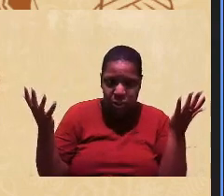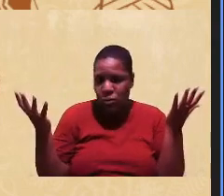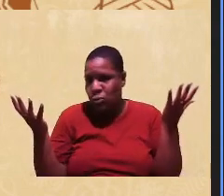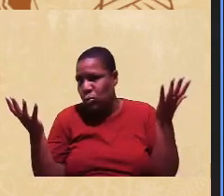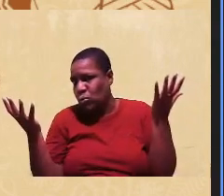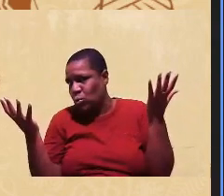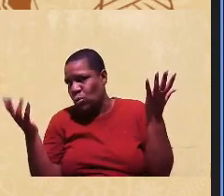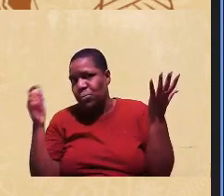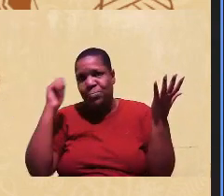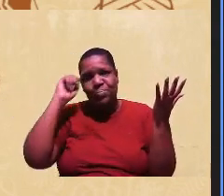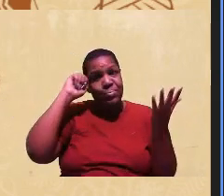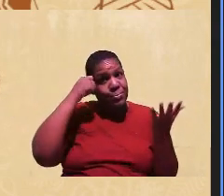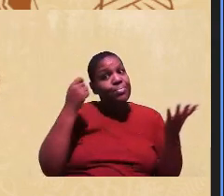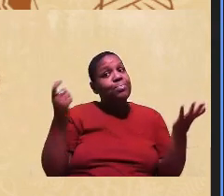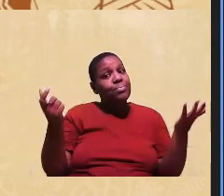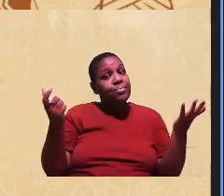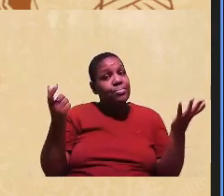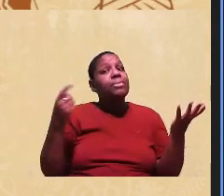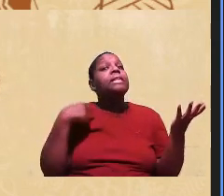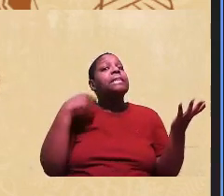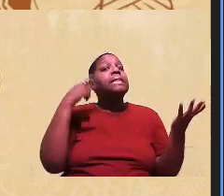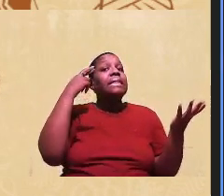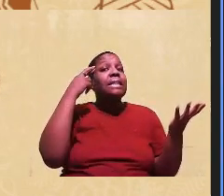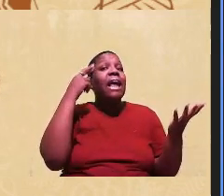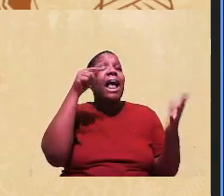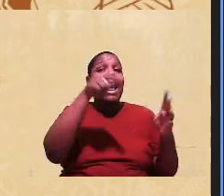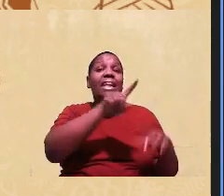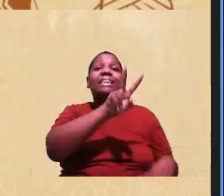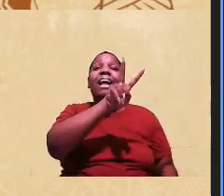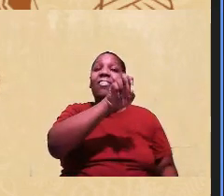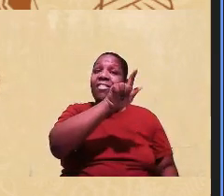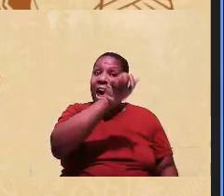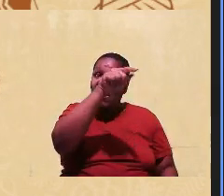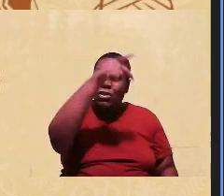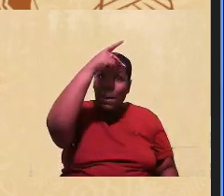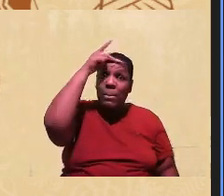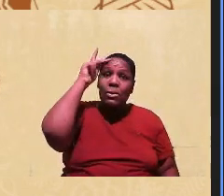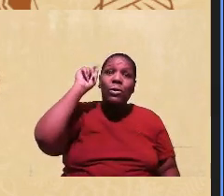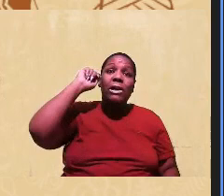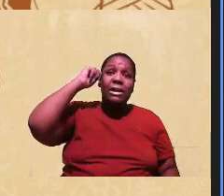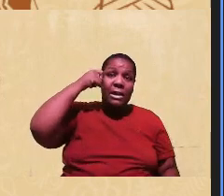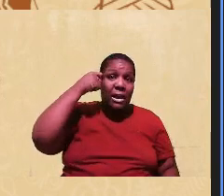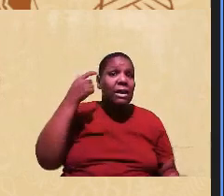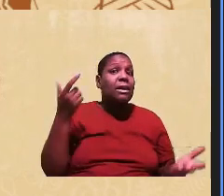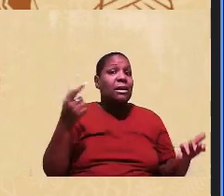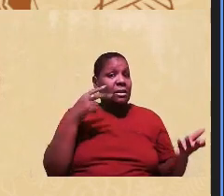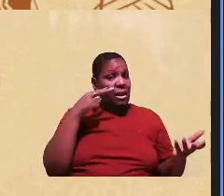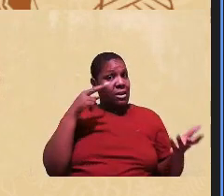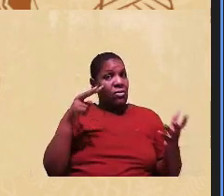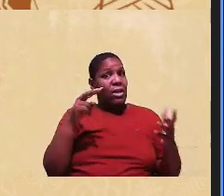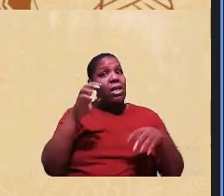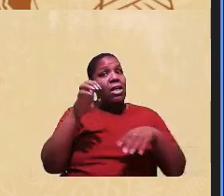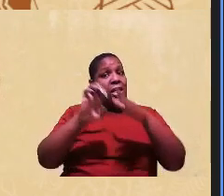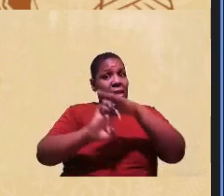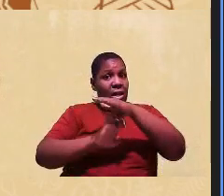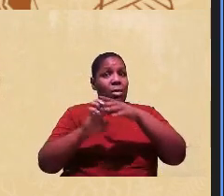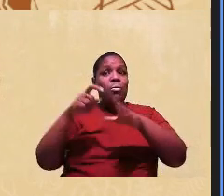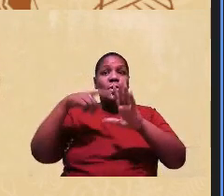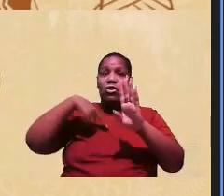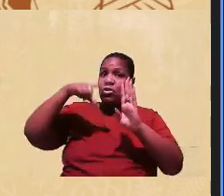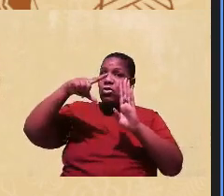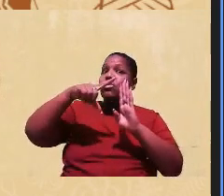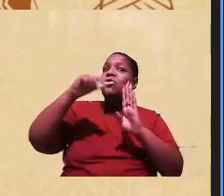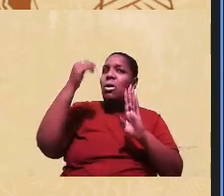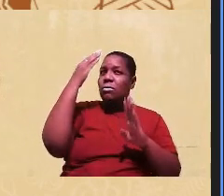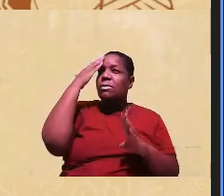muito importante refletir sobre isso. Inclusive, as empresas, elas já destacam, elas já sabem o